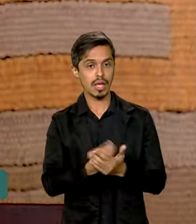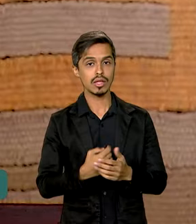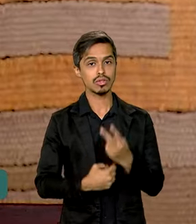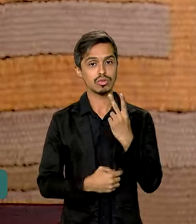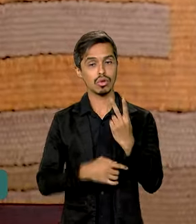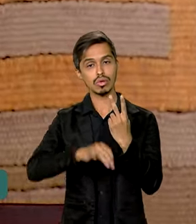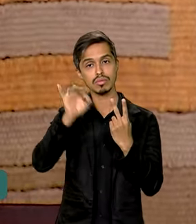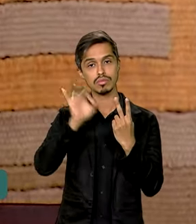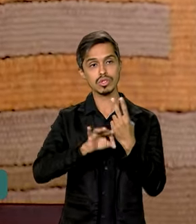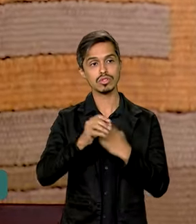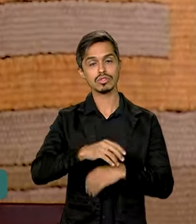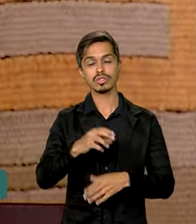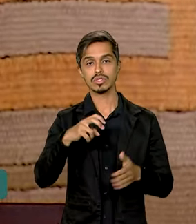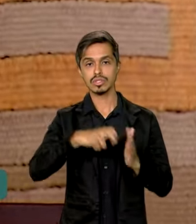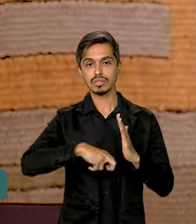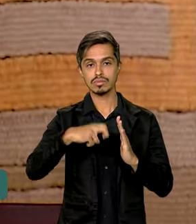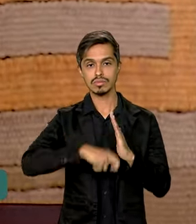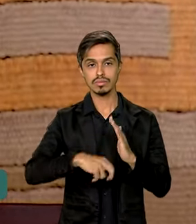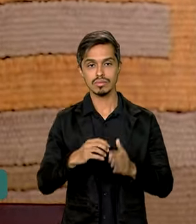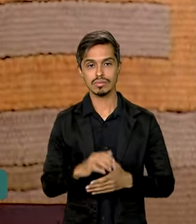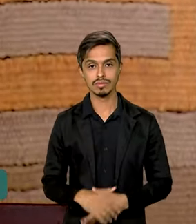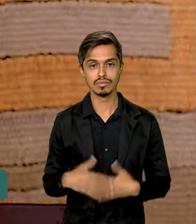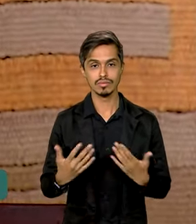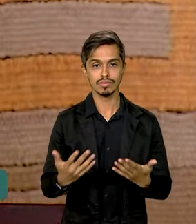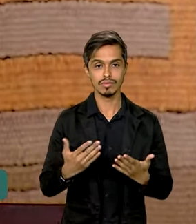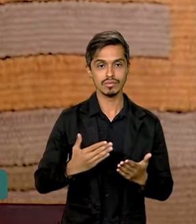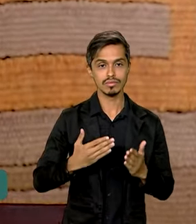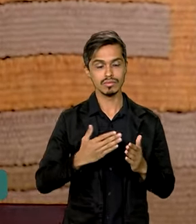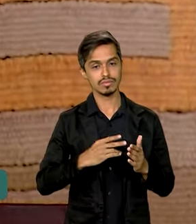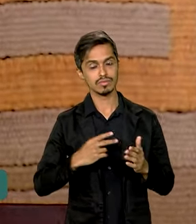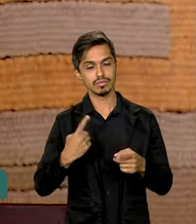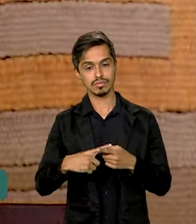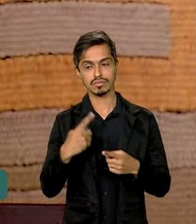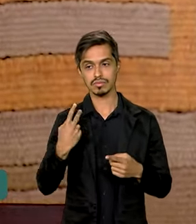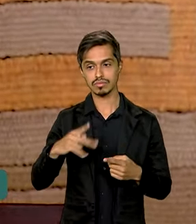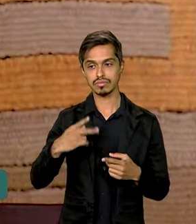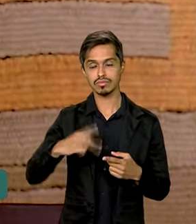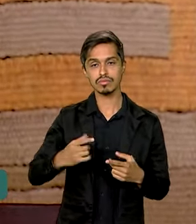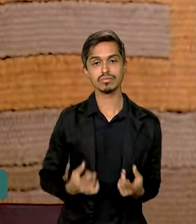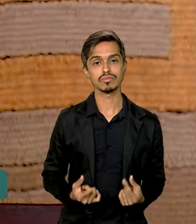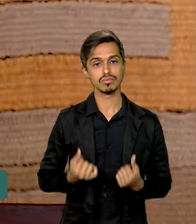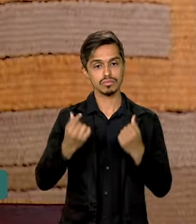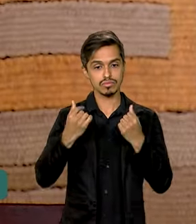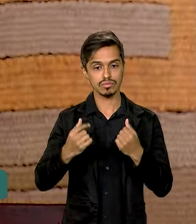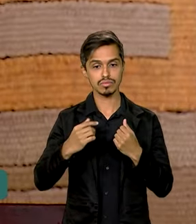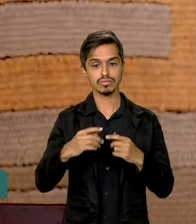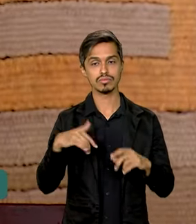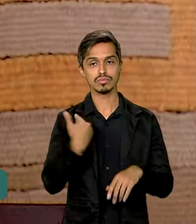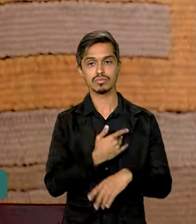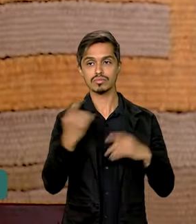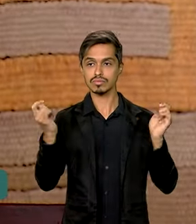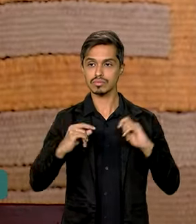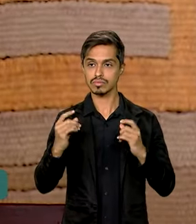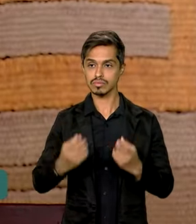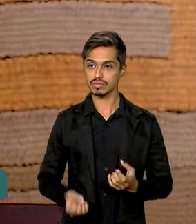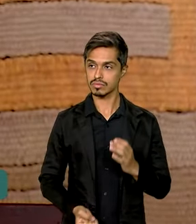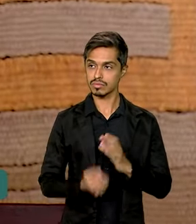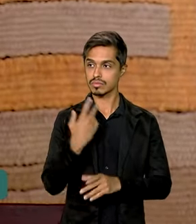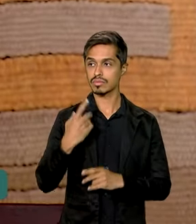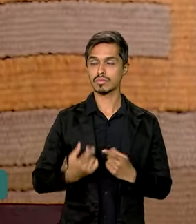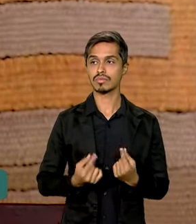2% de importos sobre o rendimento das suas fortunas, poderíamos gerar recursos